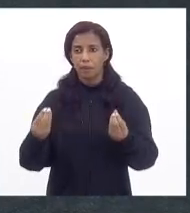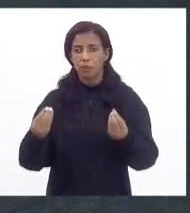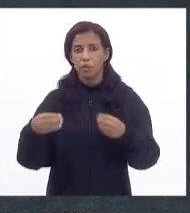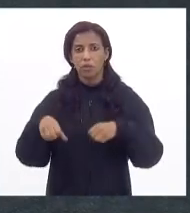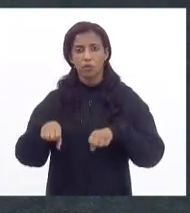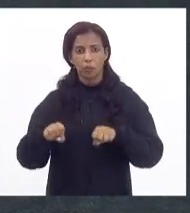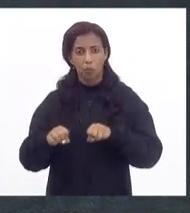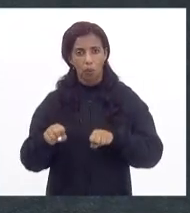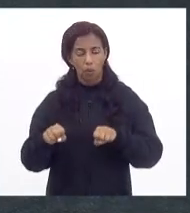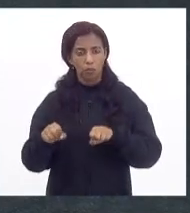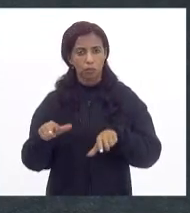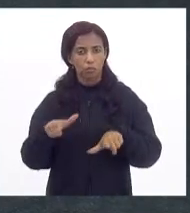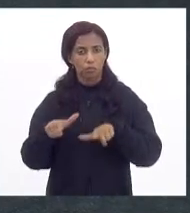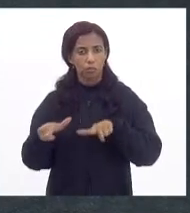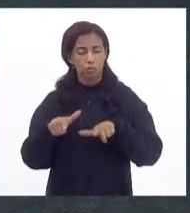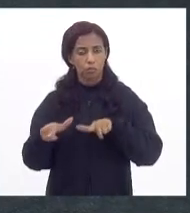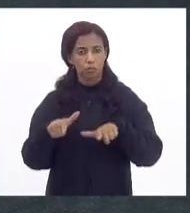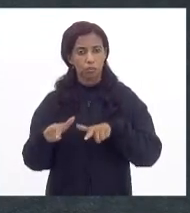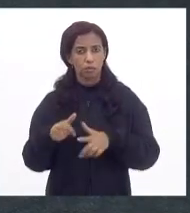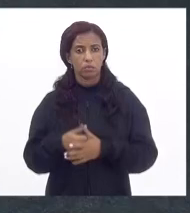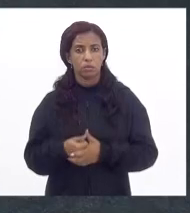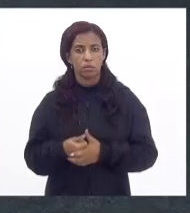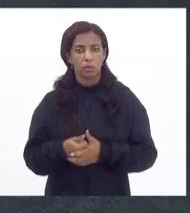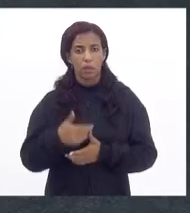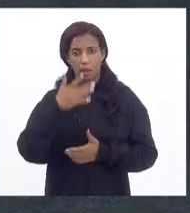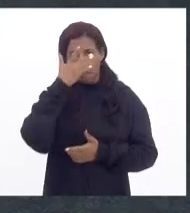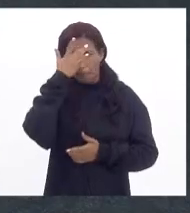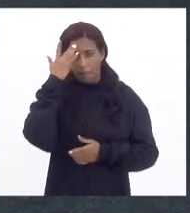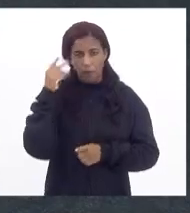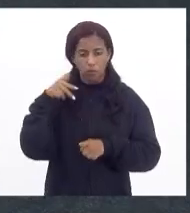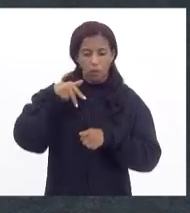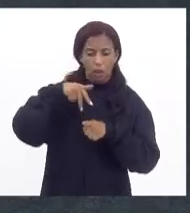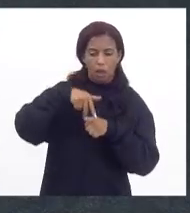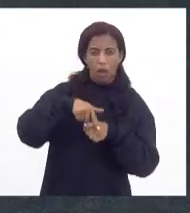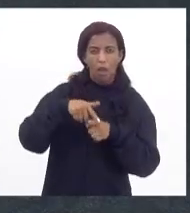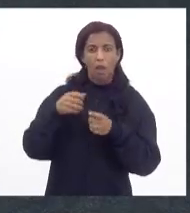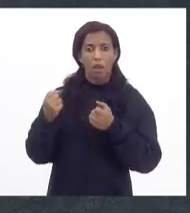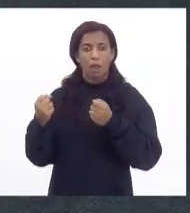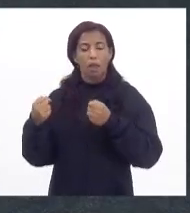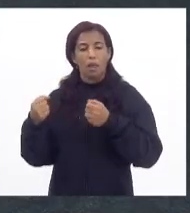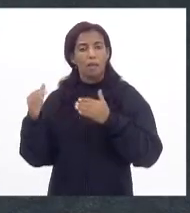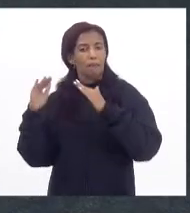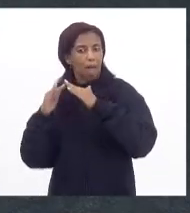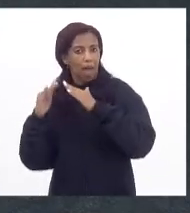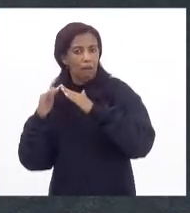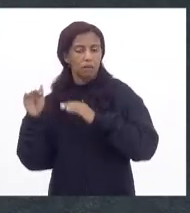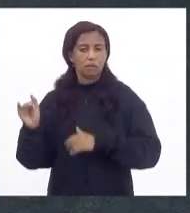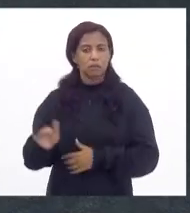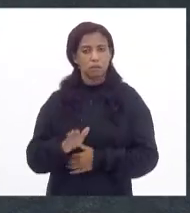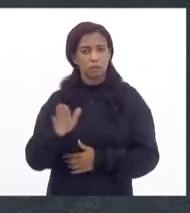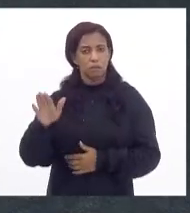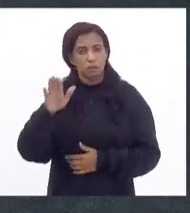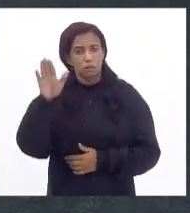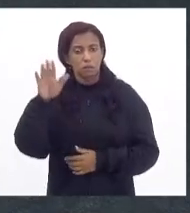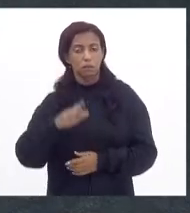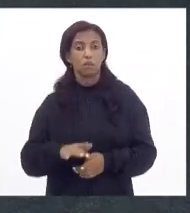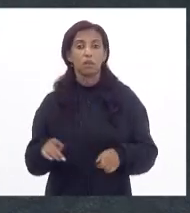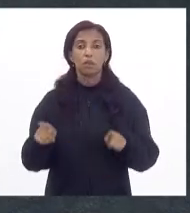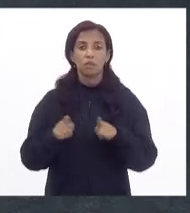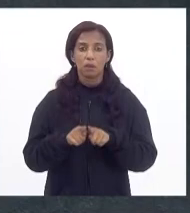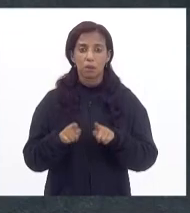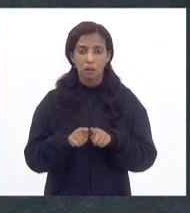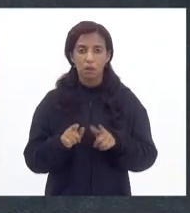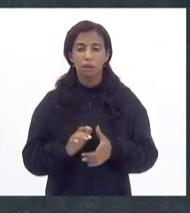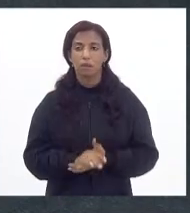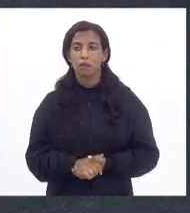utilizam o serviço de levar as pessoas em casa, nas comunidades, e até mesmo